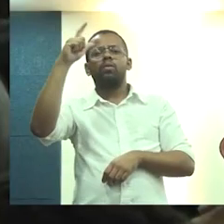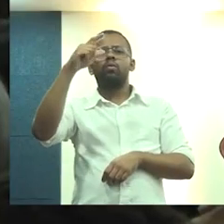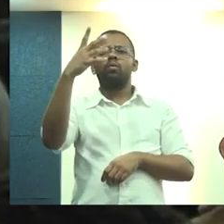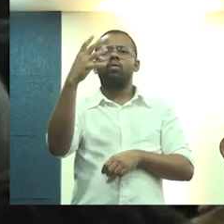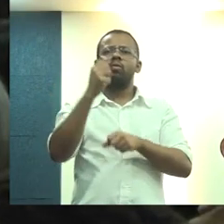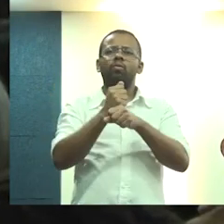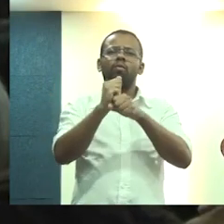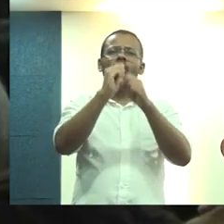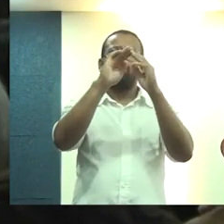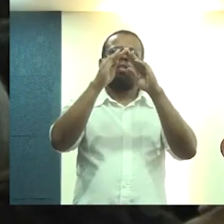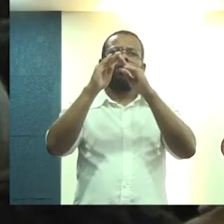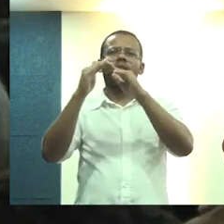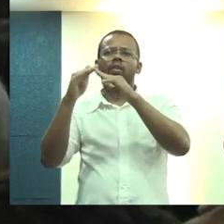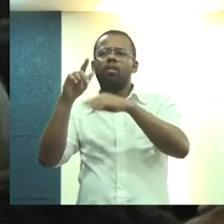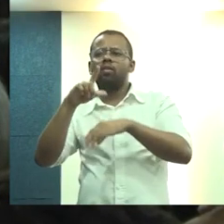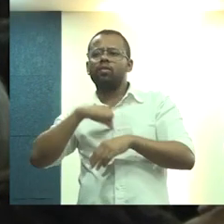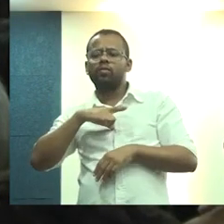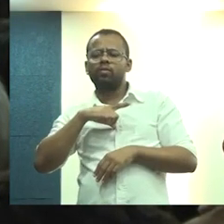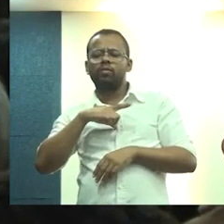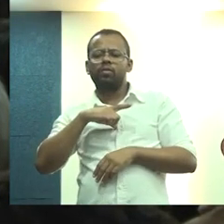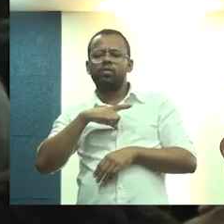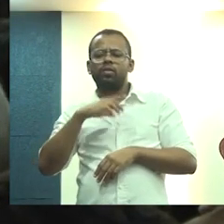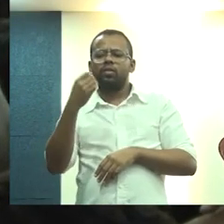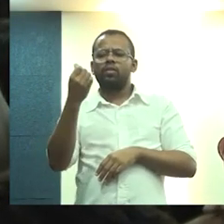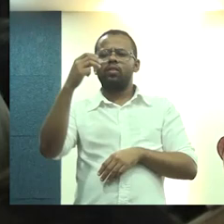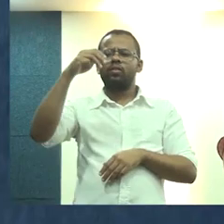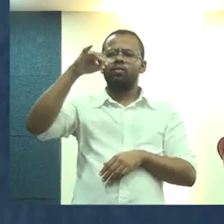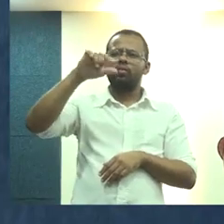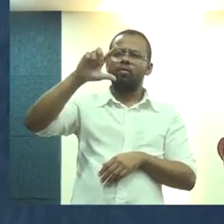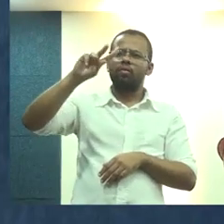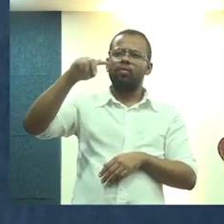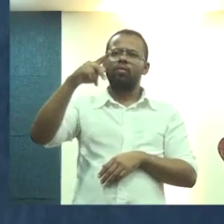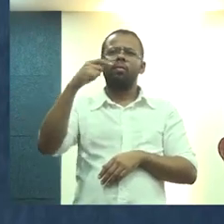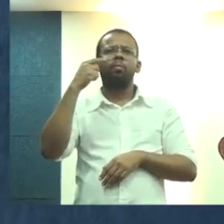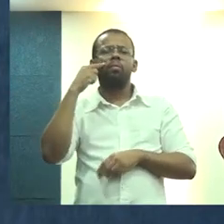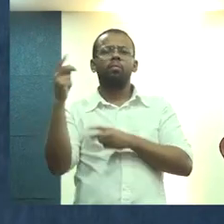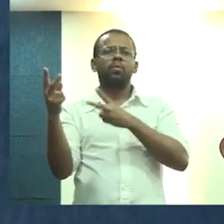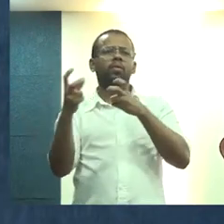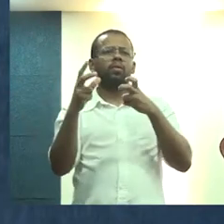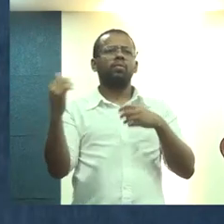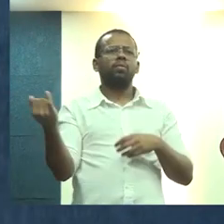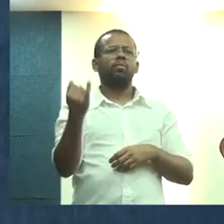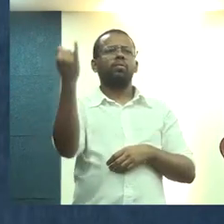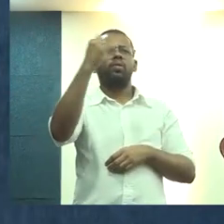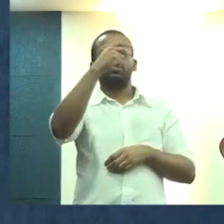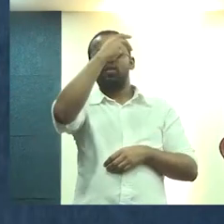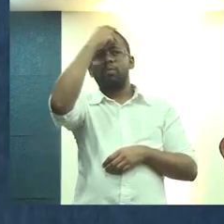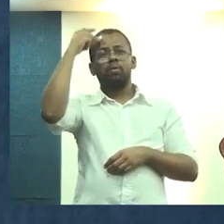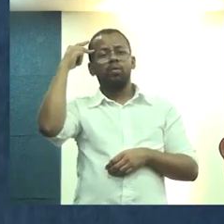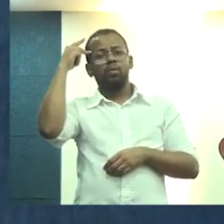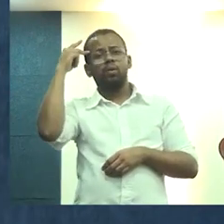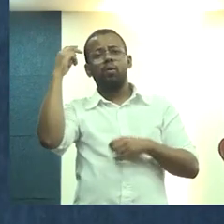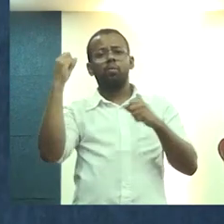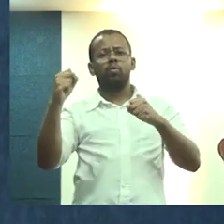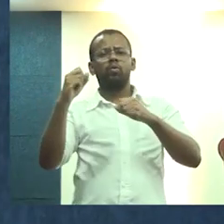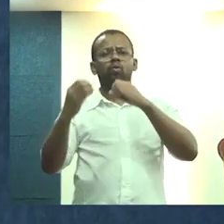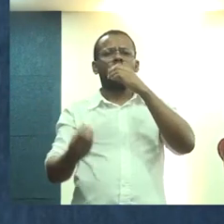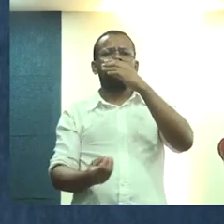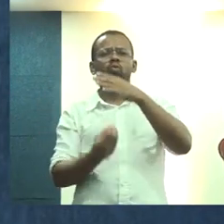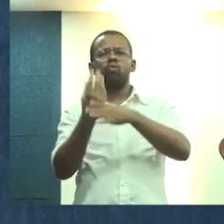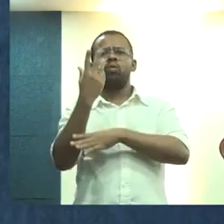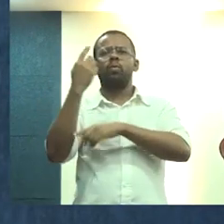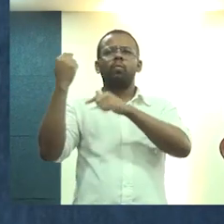pandemia, a gente tem um déficit novamente de seis milhões. Então, a importância da gente construir políticas